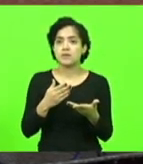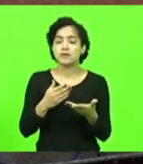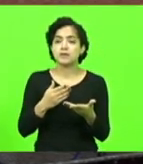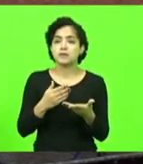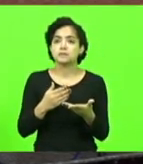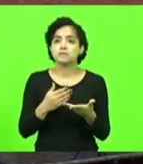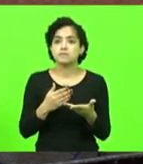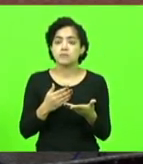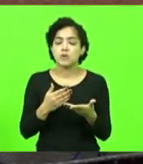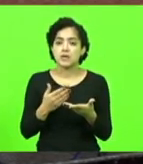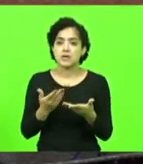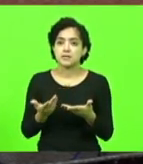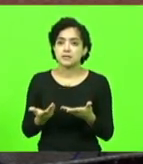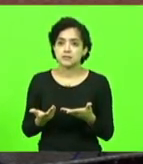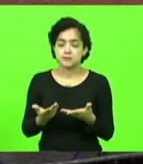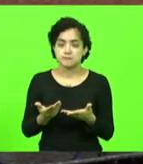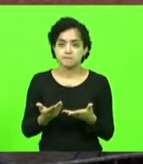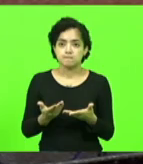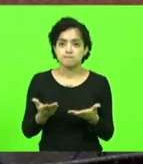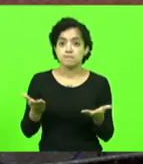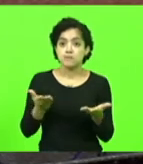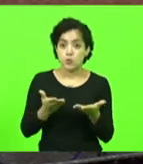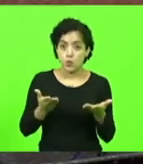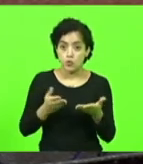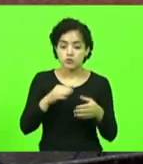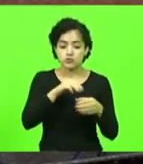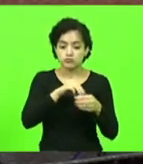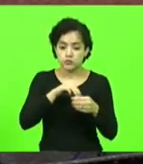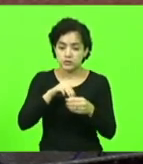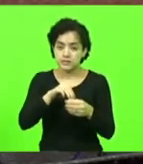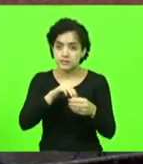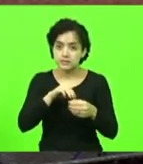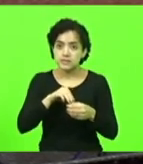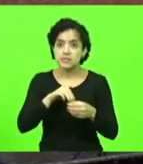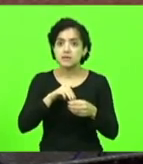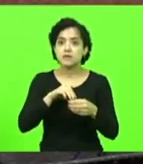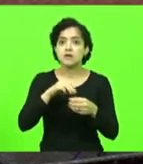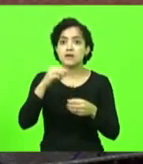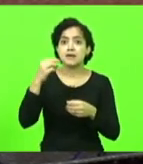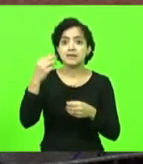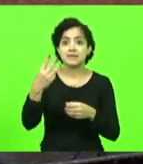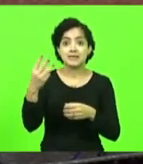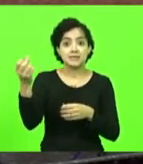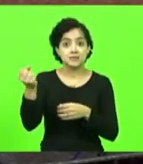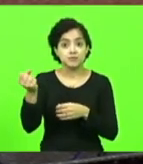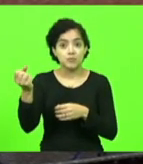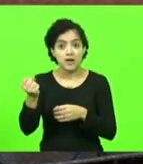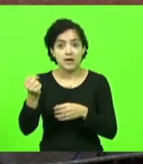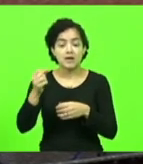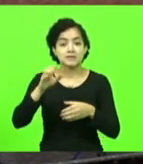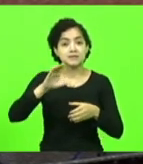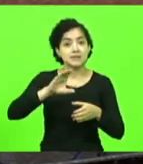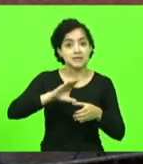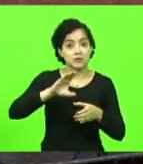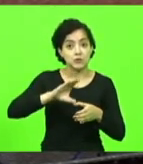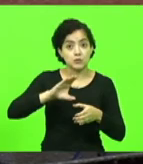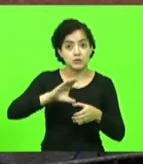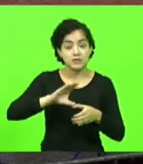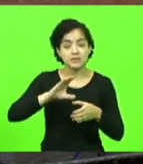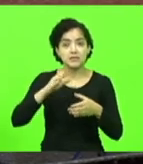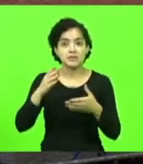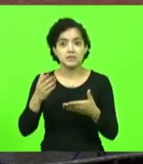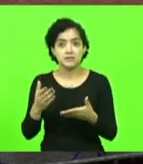levando em consideração hoje os municípios de Três Barras, de Canoinhas, de